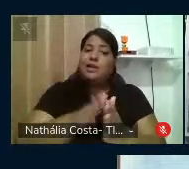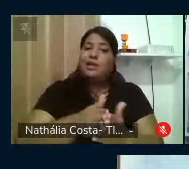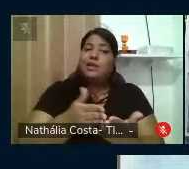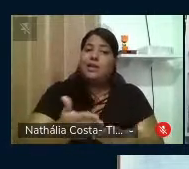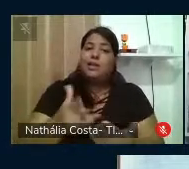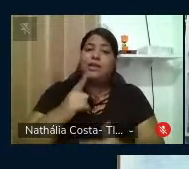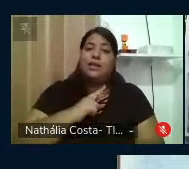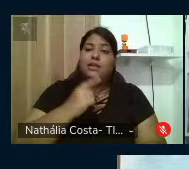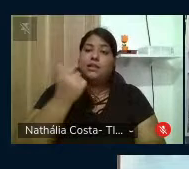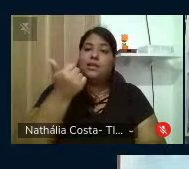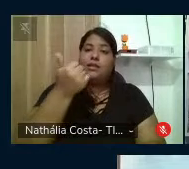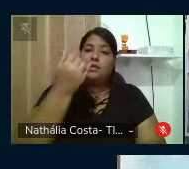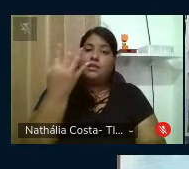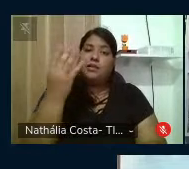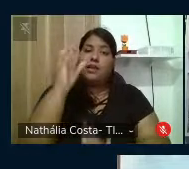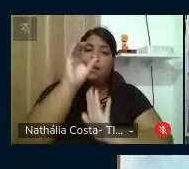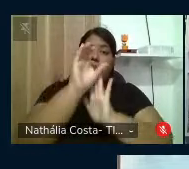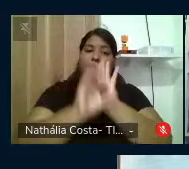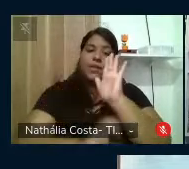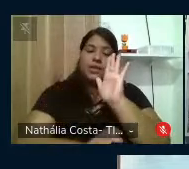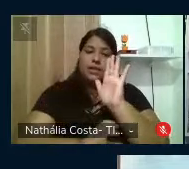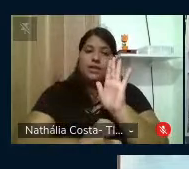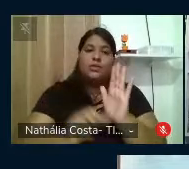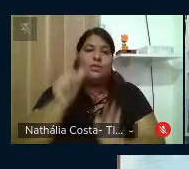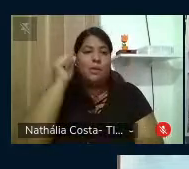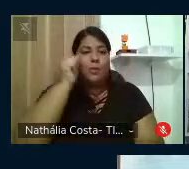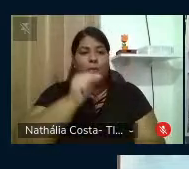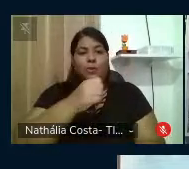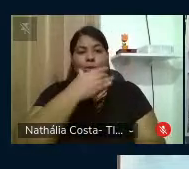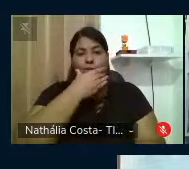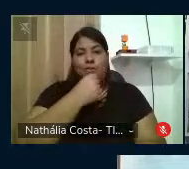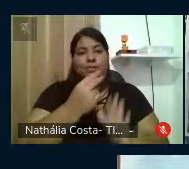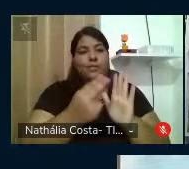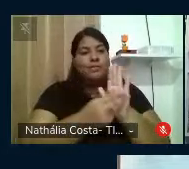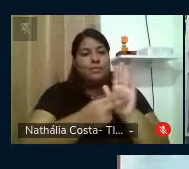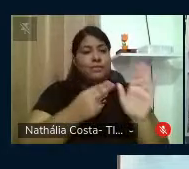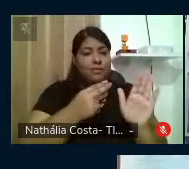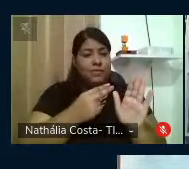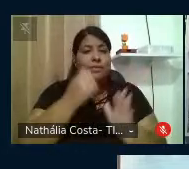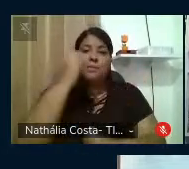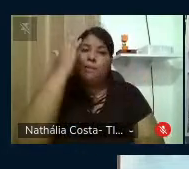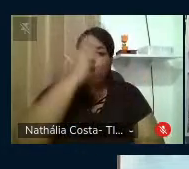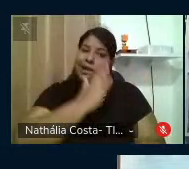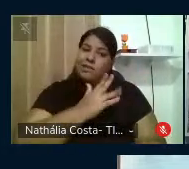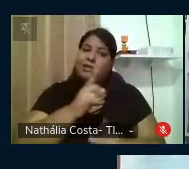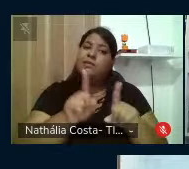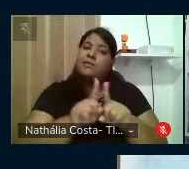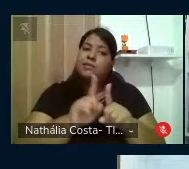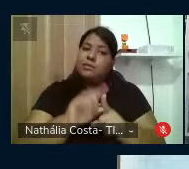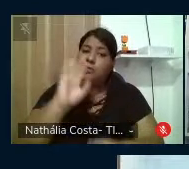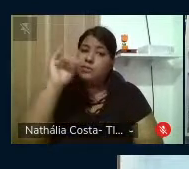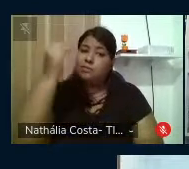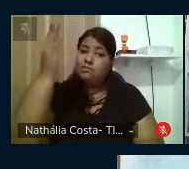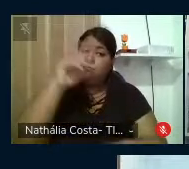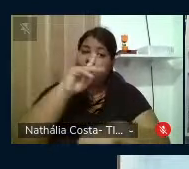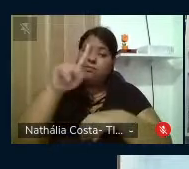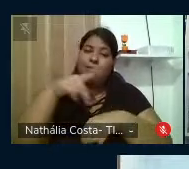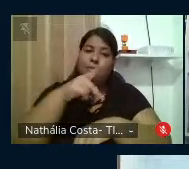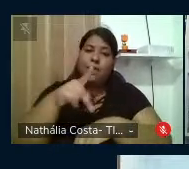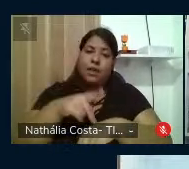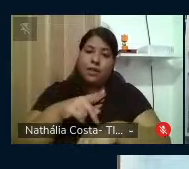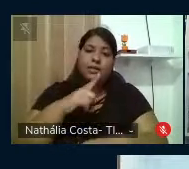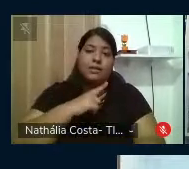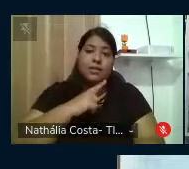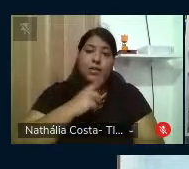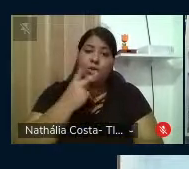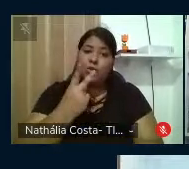de 14 capítulos de autoras e autores nacionais e internacionais, organizada em torno de dois